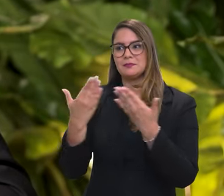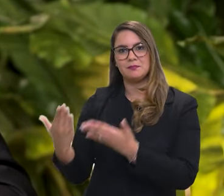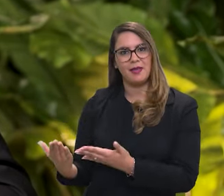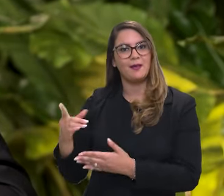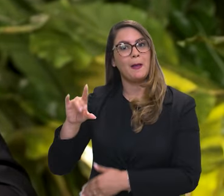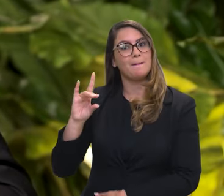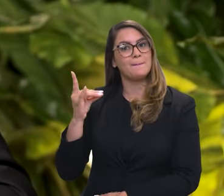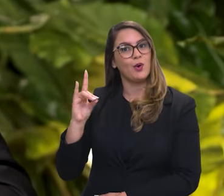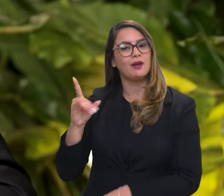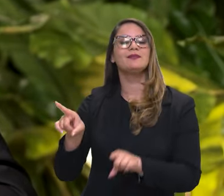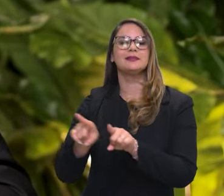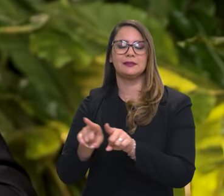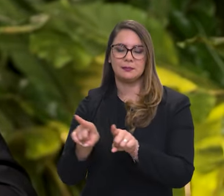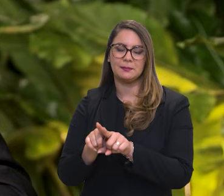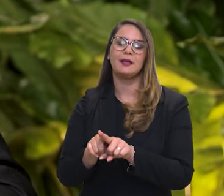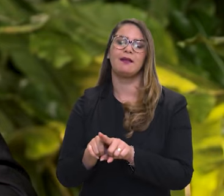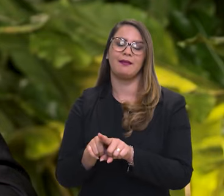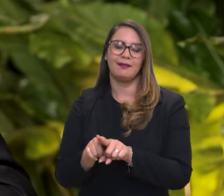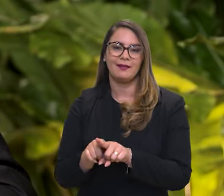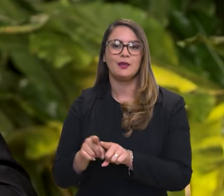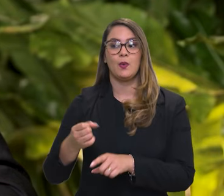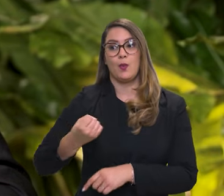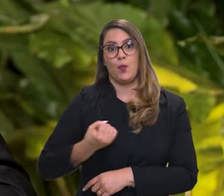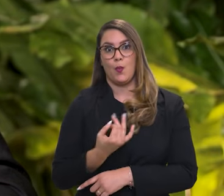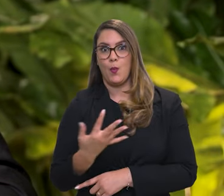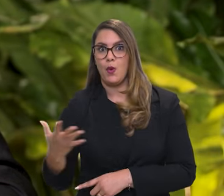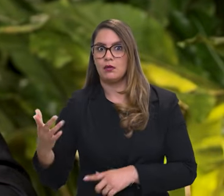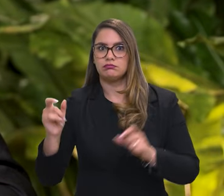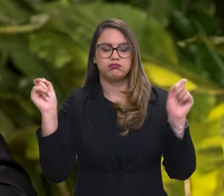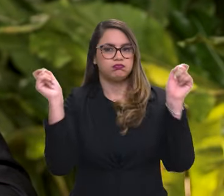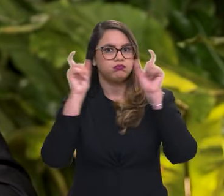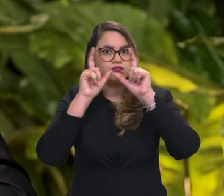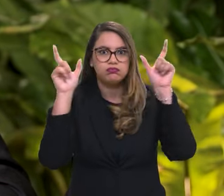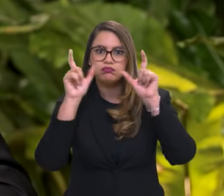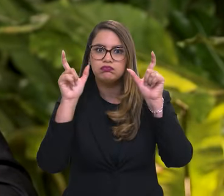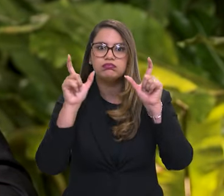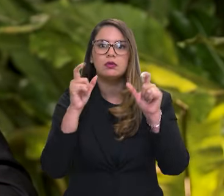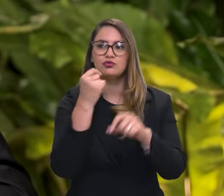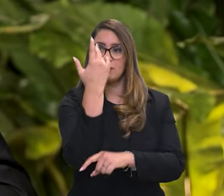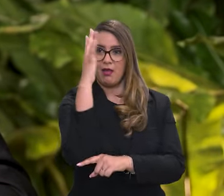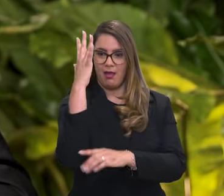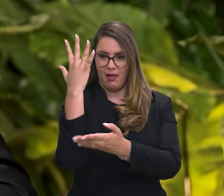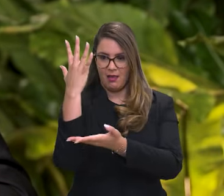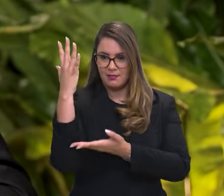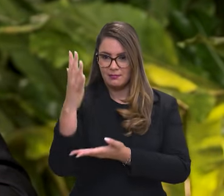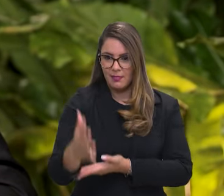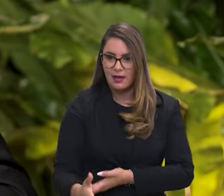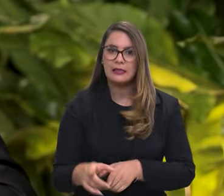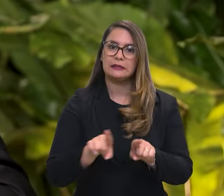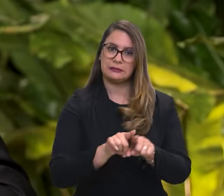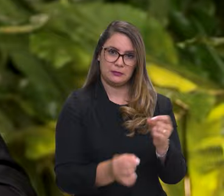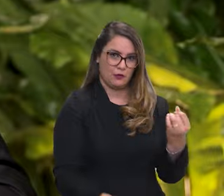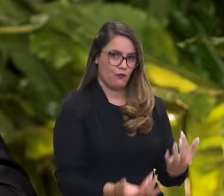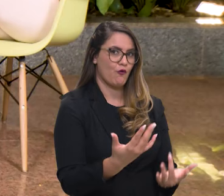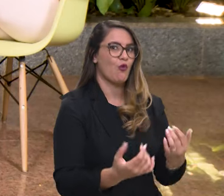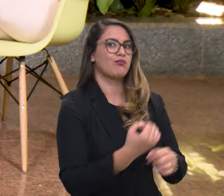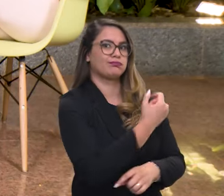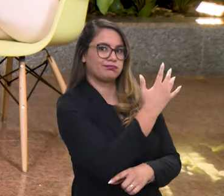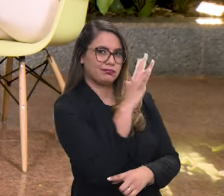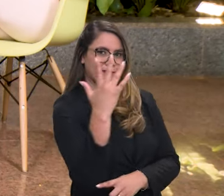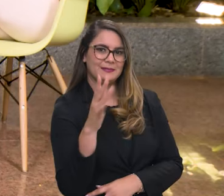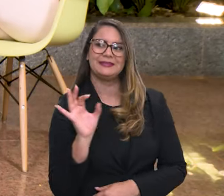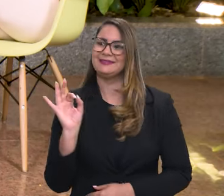que é a Bolívia, que também está com números assustadores, tanto de desmatamento quanto de incêndios florestais.